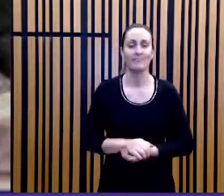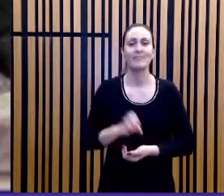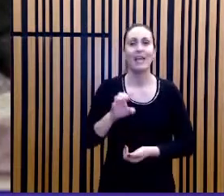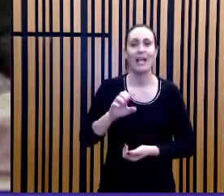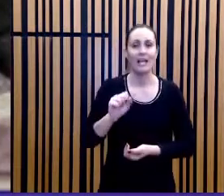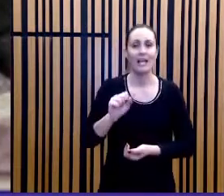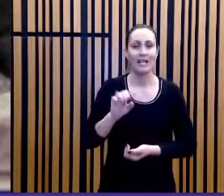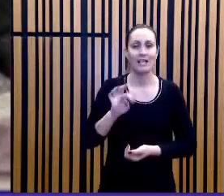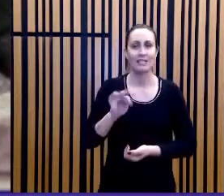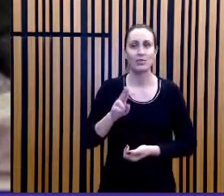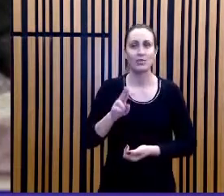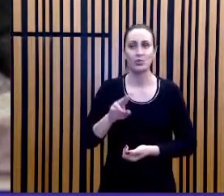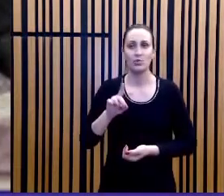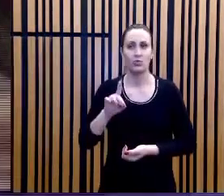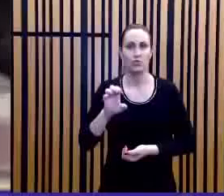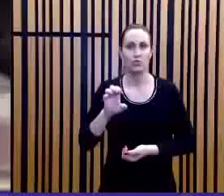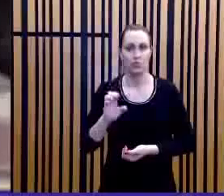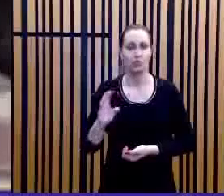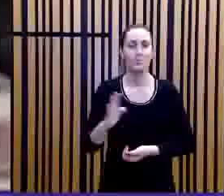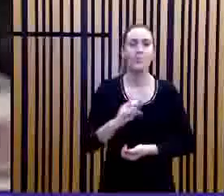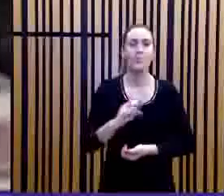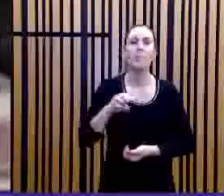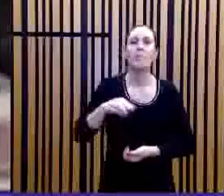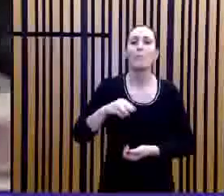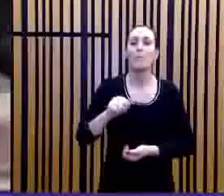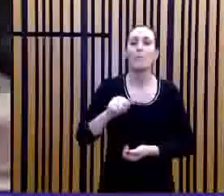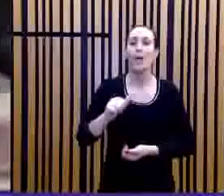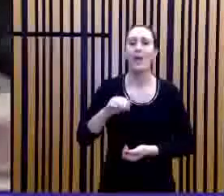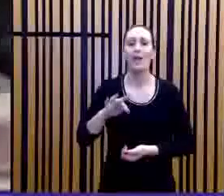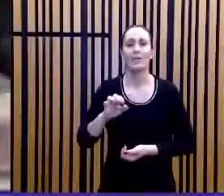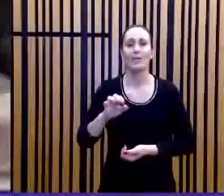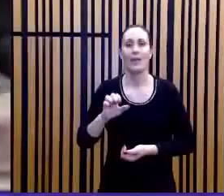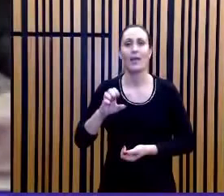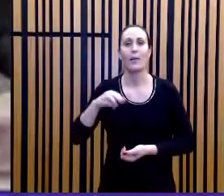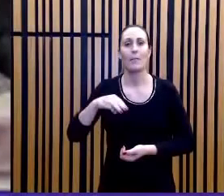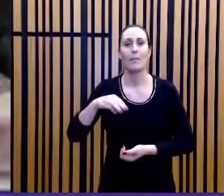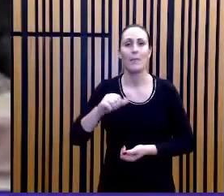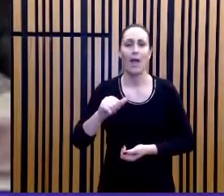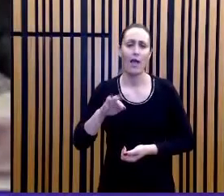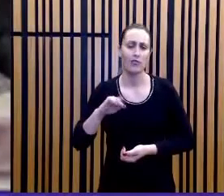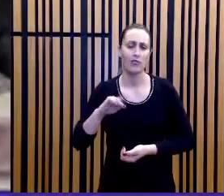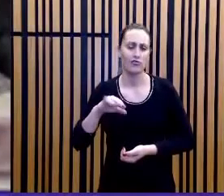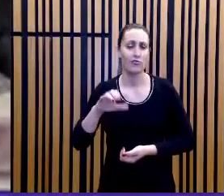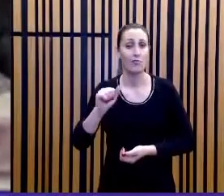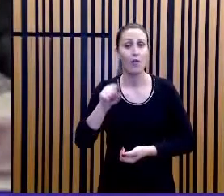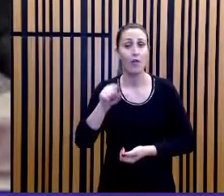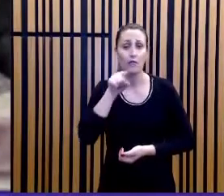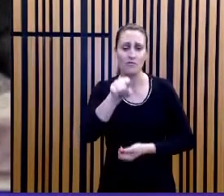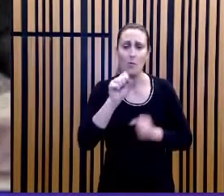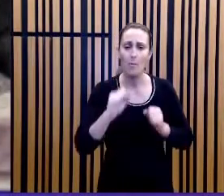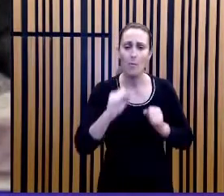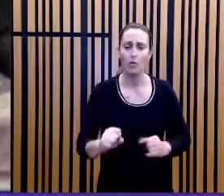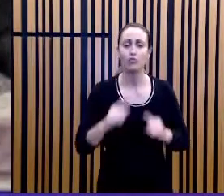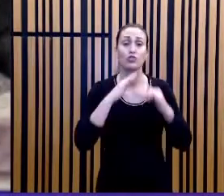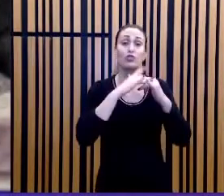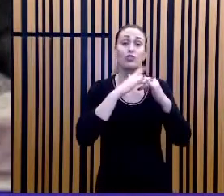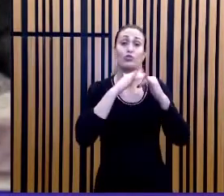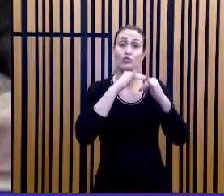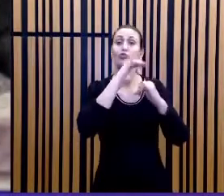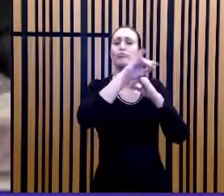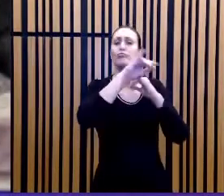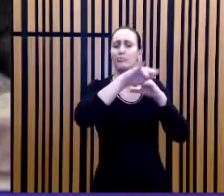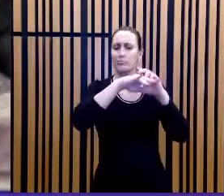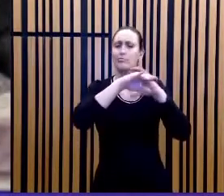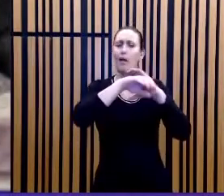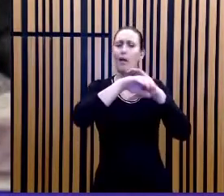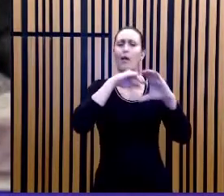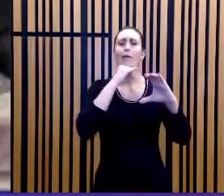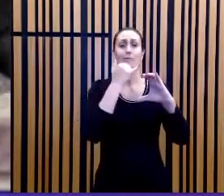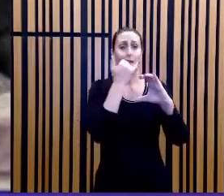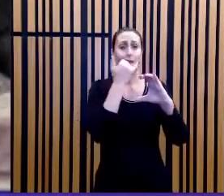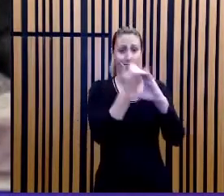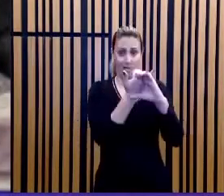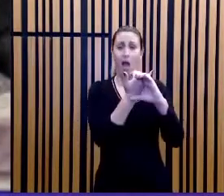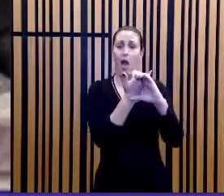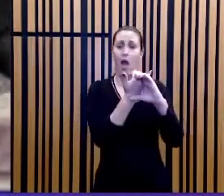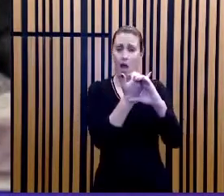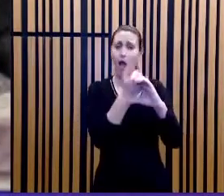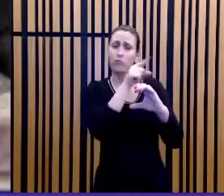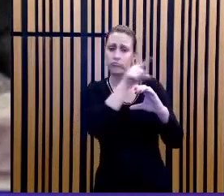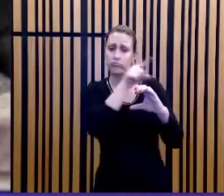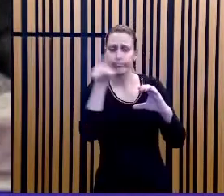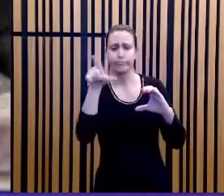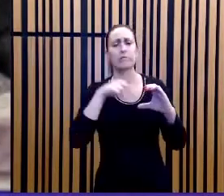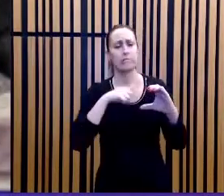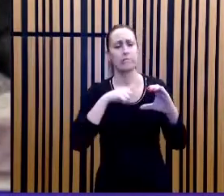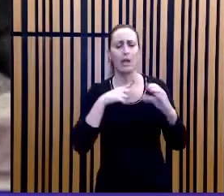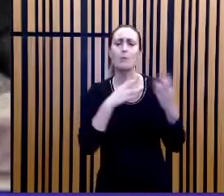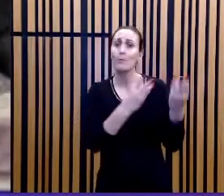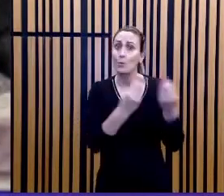junto. E você também pode aproveitar que está assistindo a essa transmissão no YouTube e tomar nota para procurar o canal do Estúdio Matemática. Tem muitas aulas